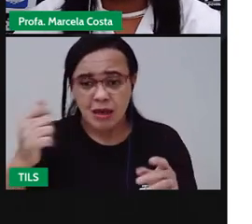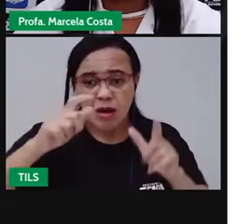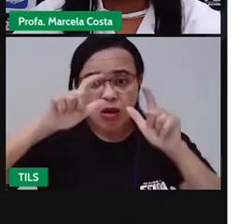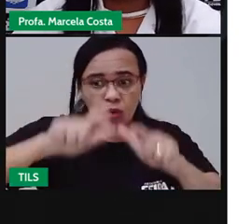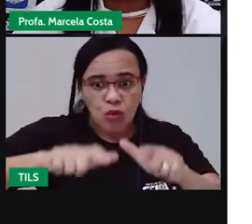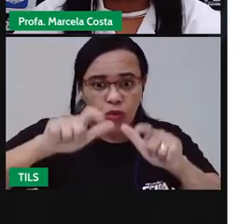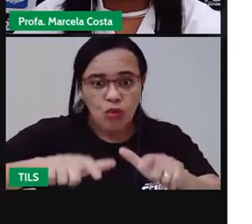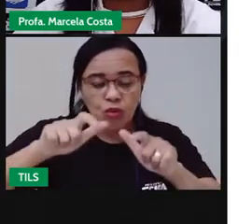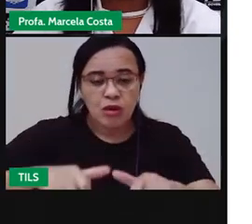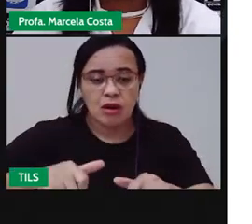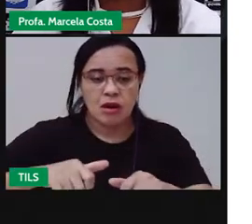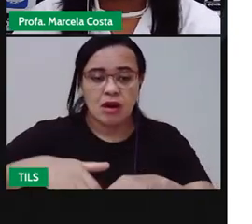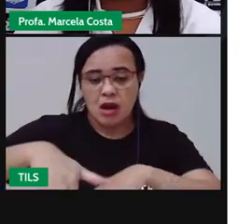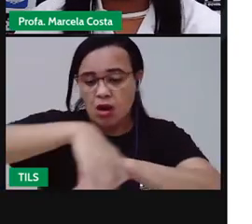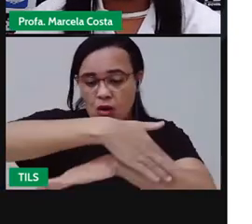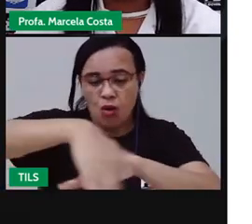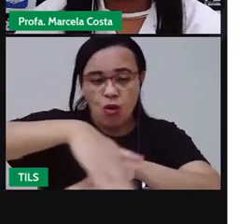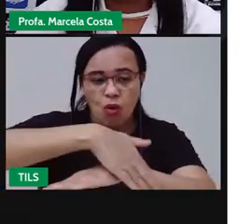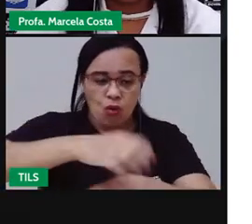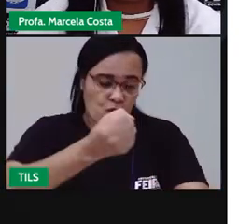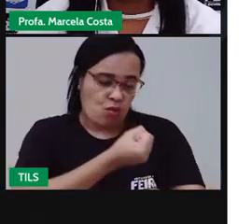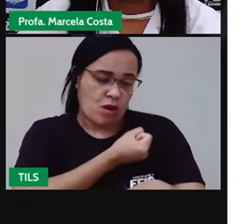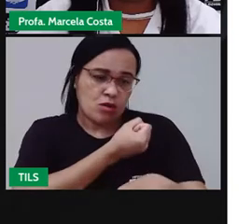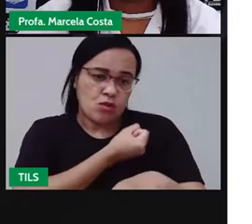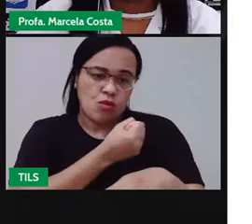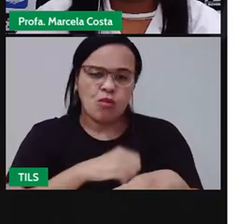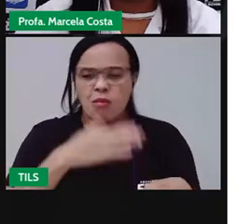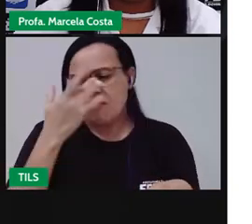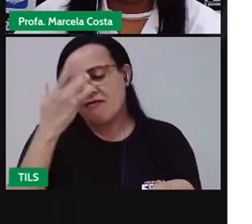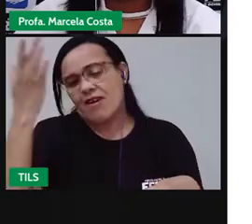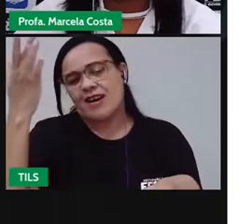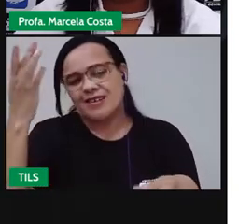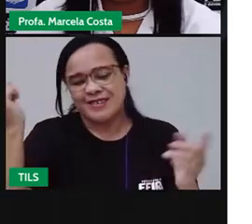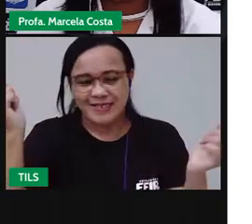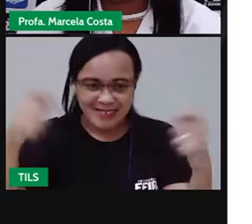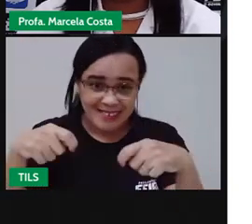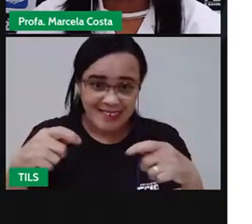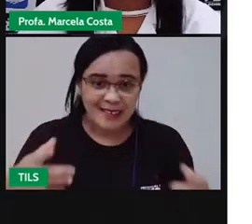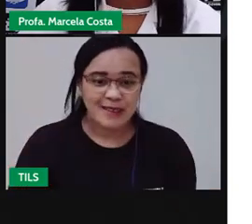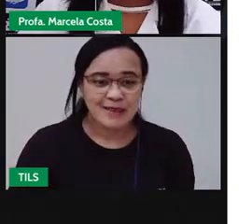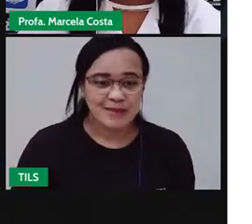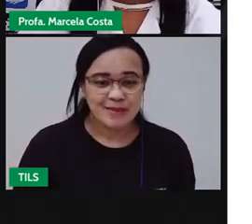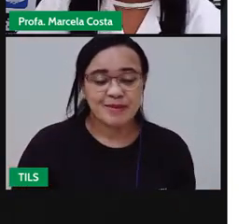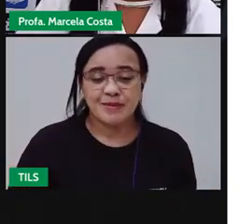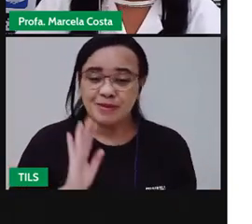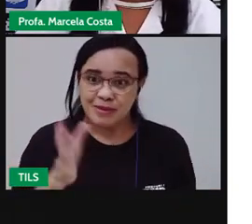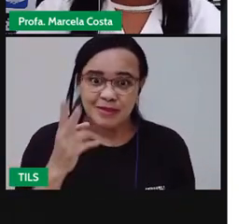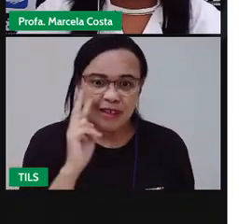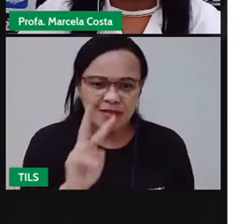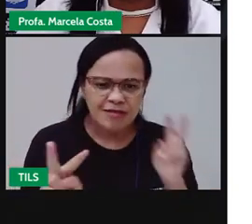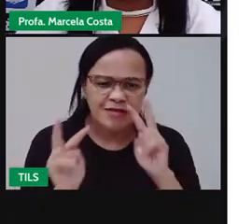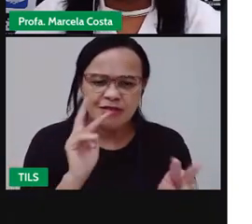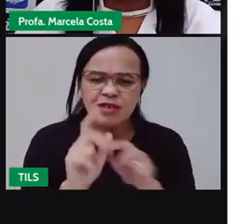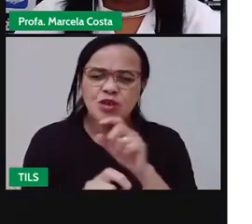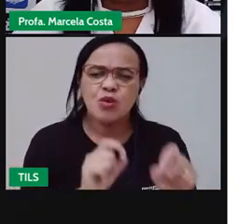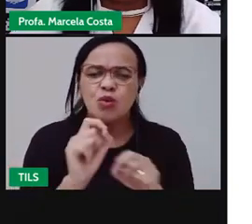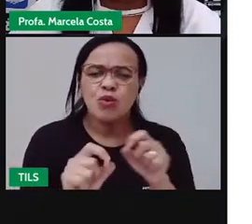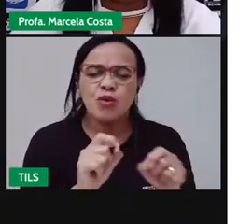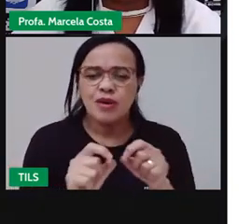endereço, ser mais fácil na hora de identificar. A gente já viu, crianças, que